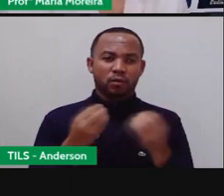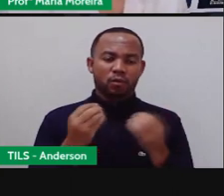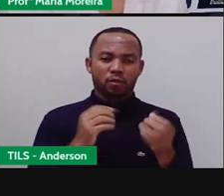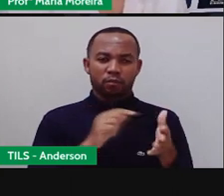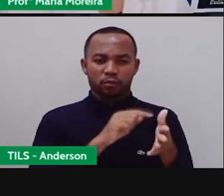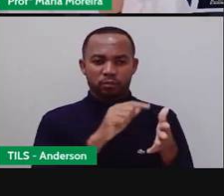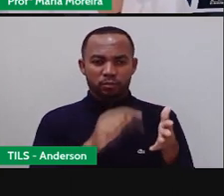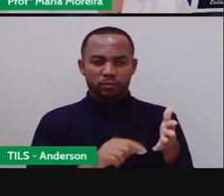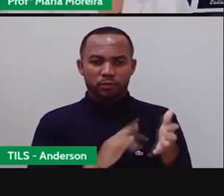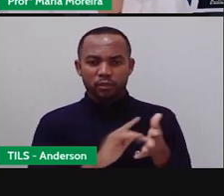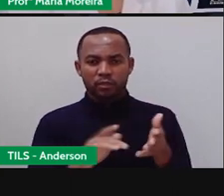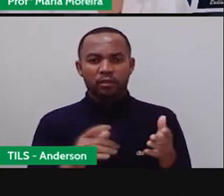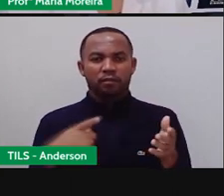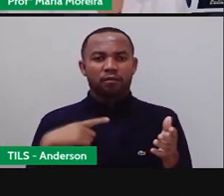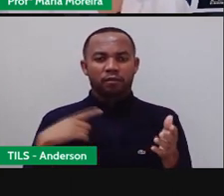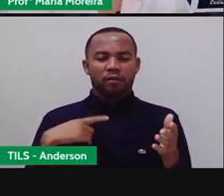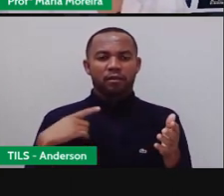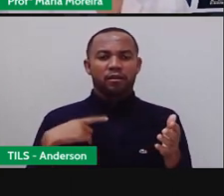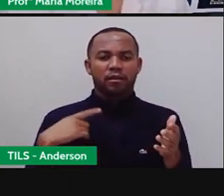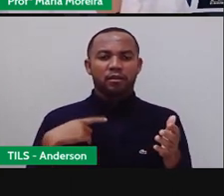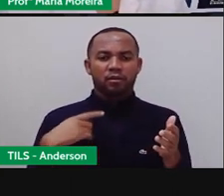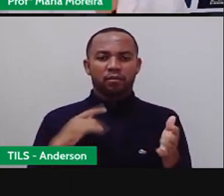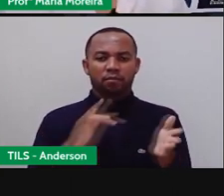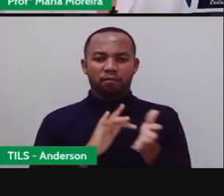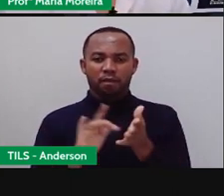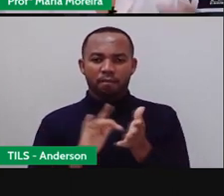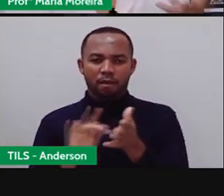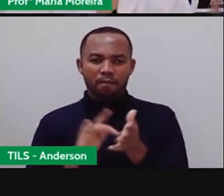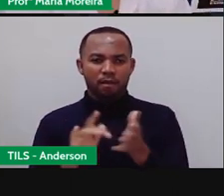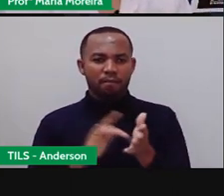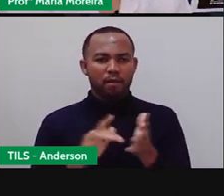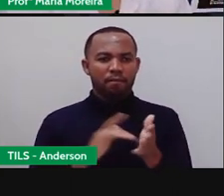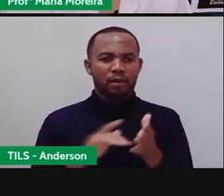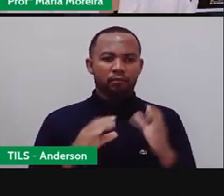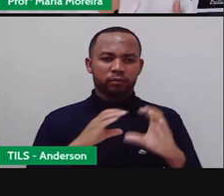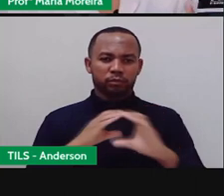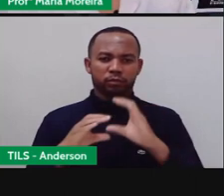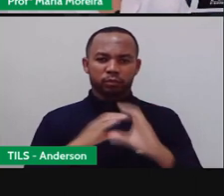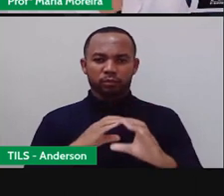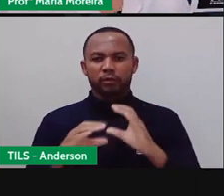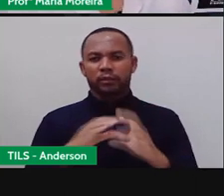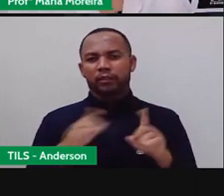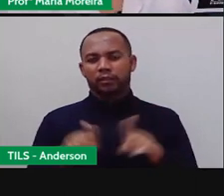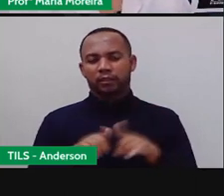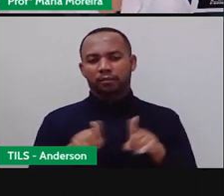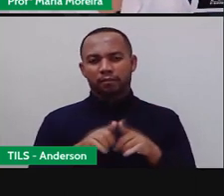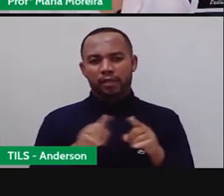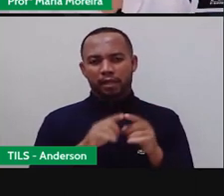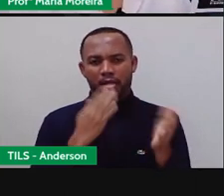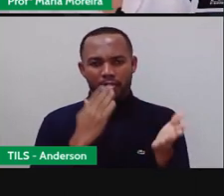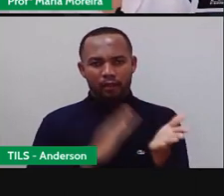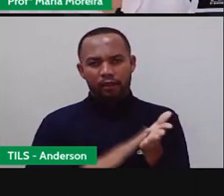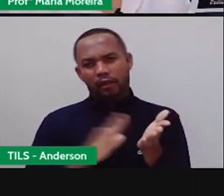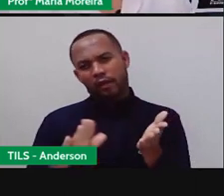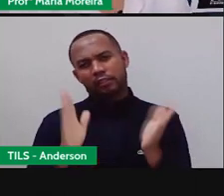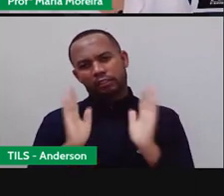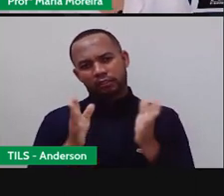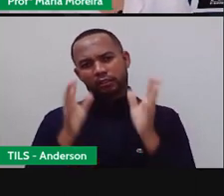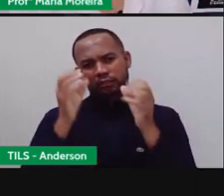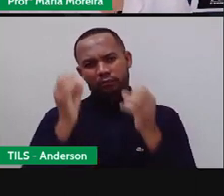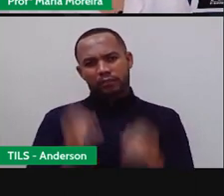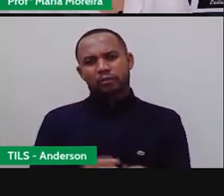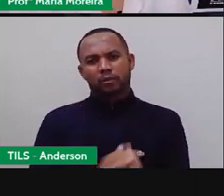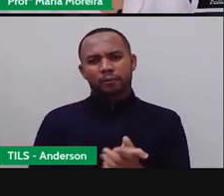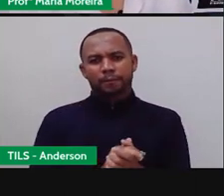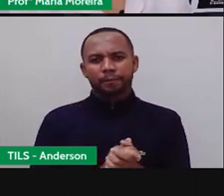Primeiro, a comunicação instantânea, né? Isso a gente já falou sobre carta. E essa questão da comunicação instantânea é